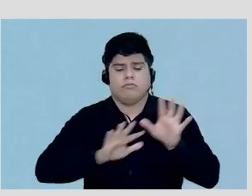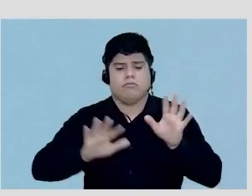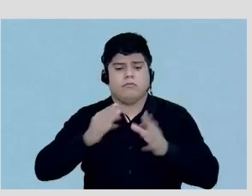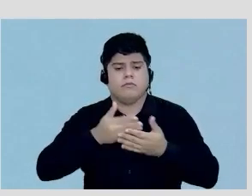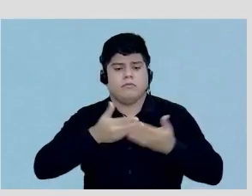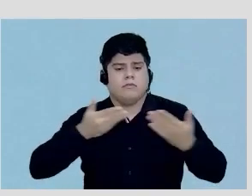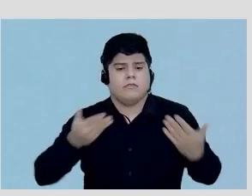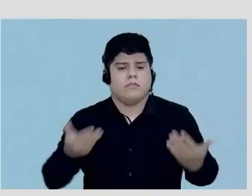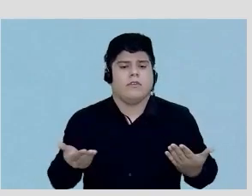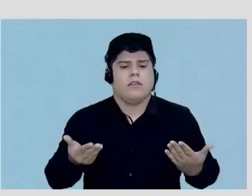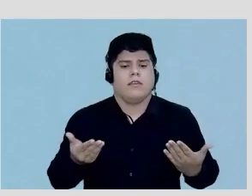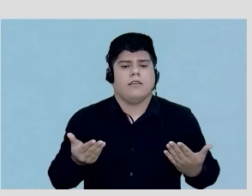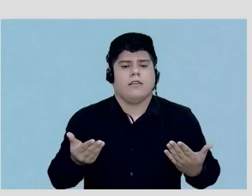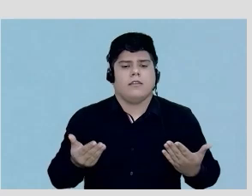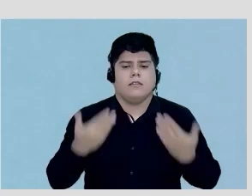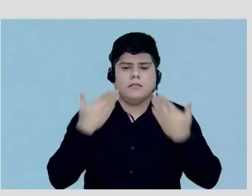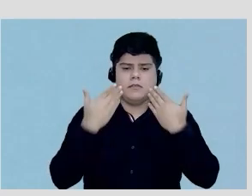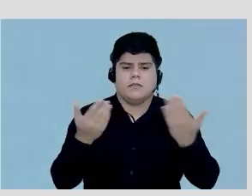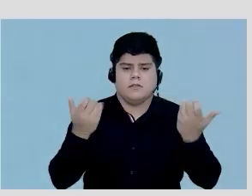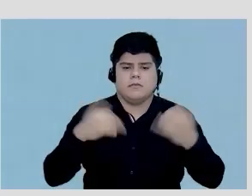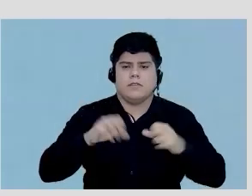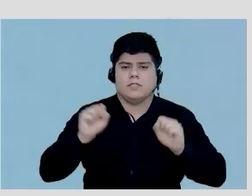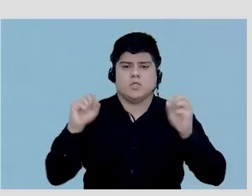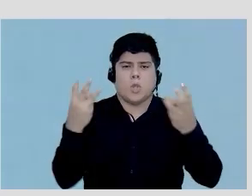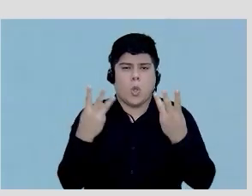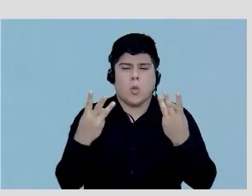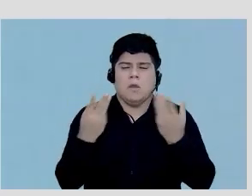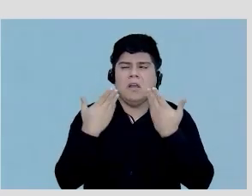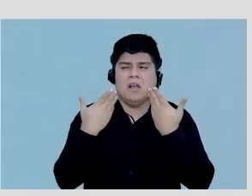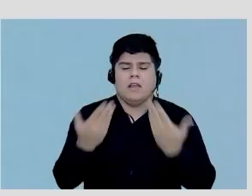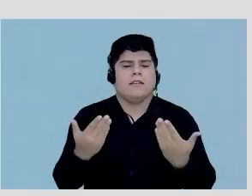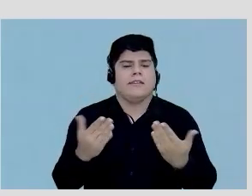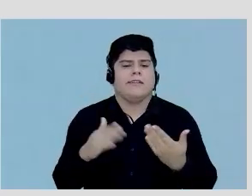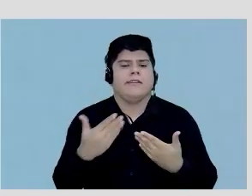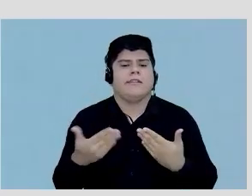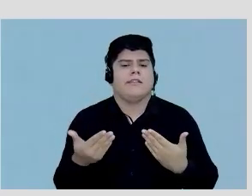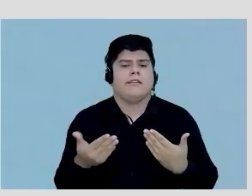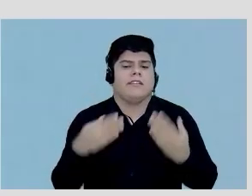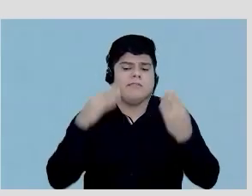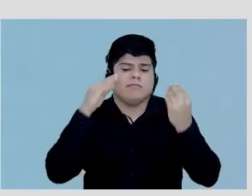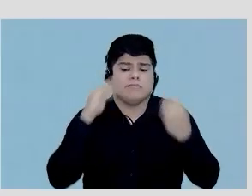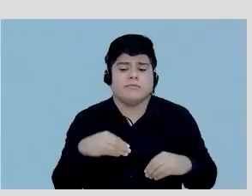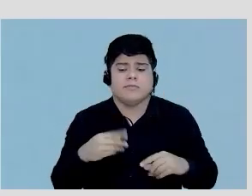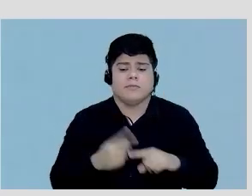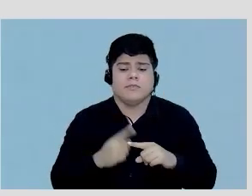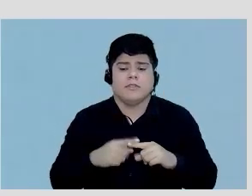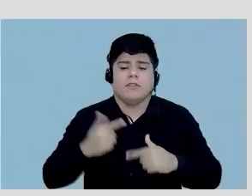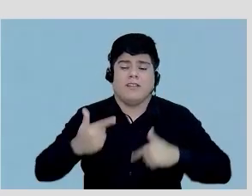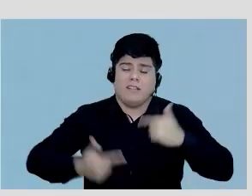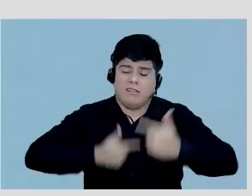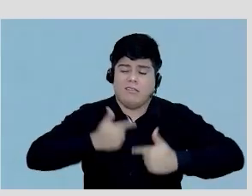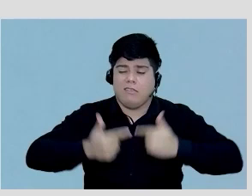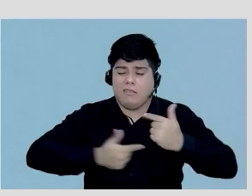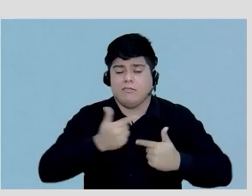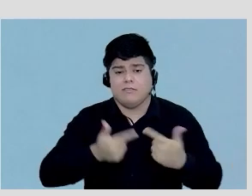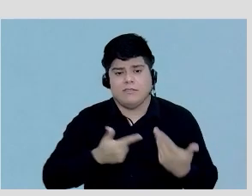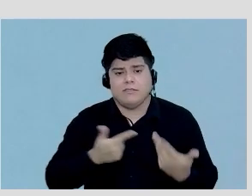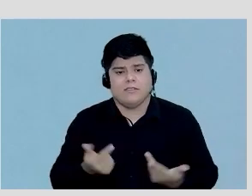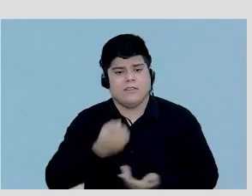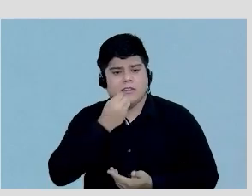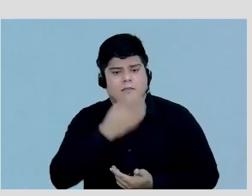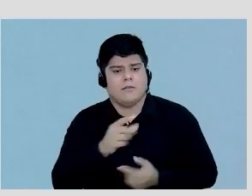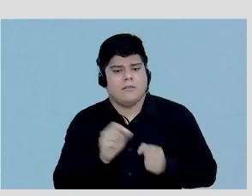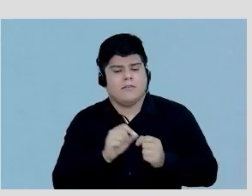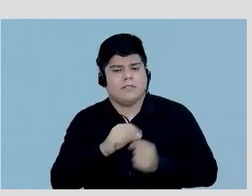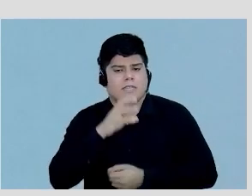faz uma apresentação tipo showroom e daqui a pouco desiste porque dá trabalho fazer isso é muito bom para